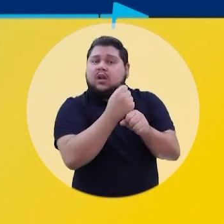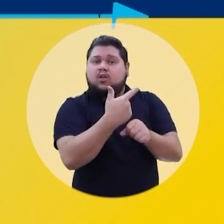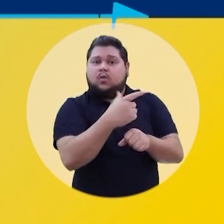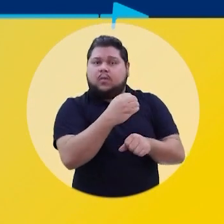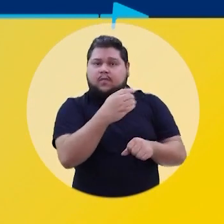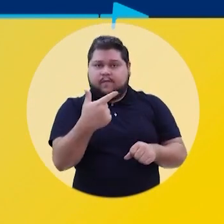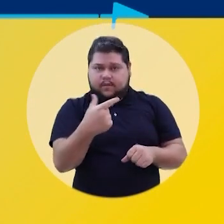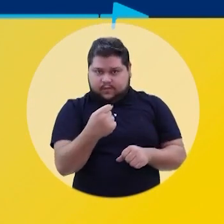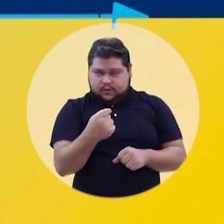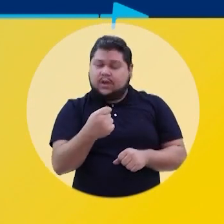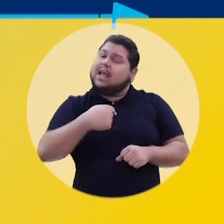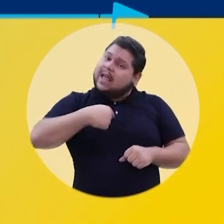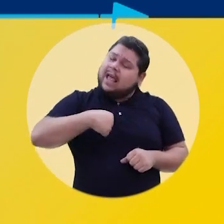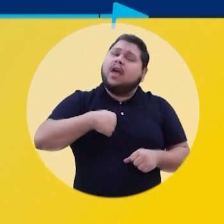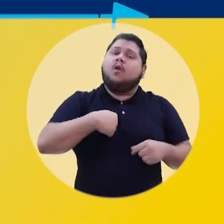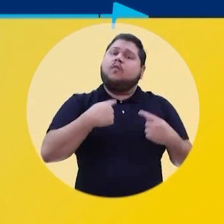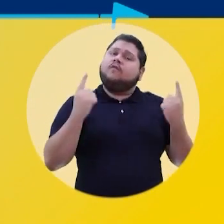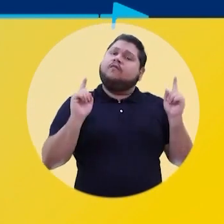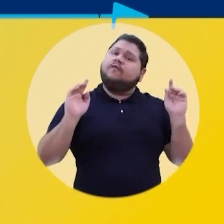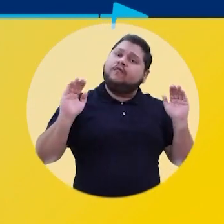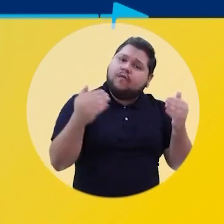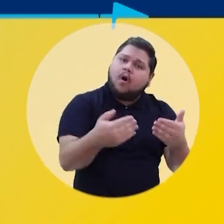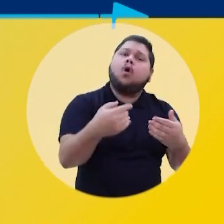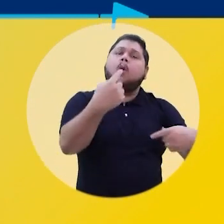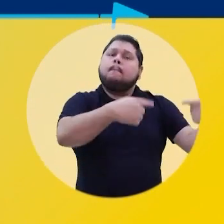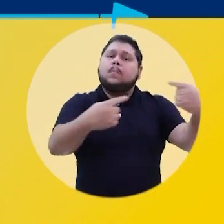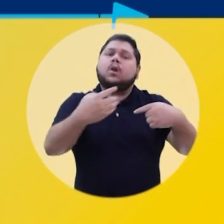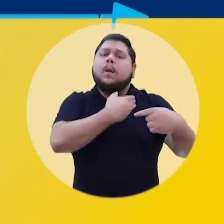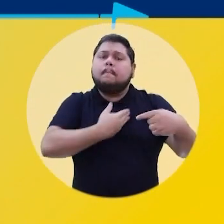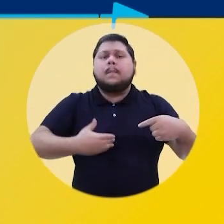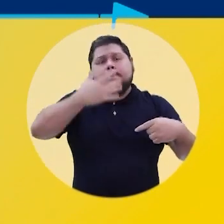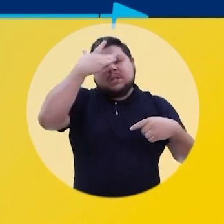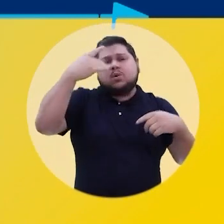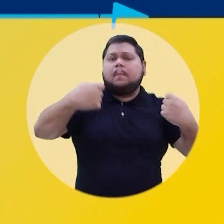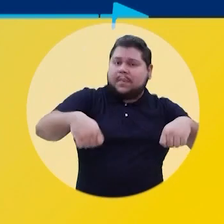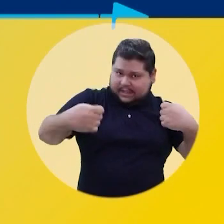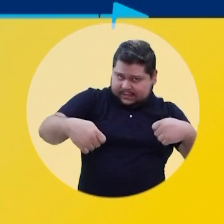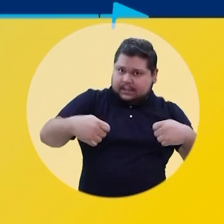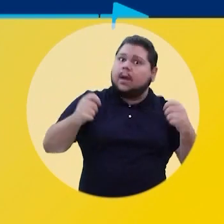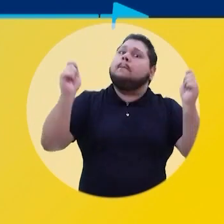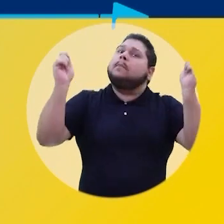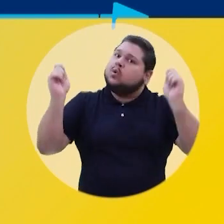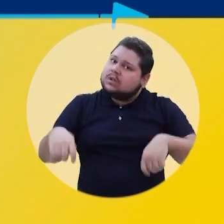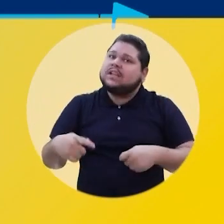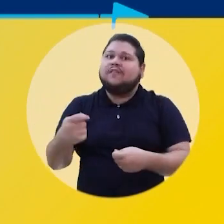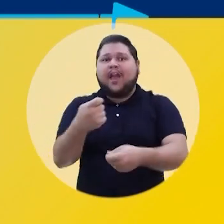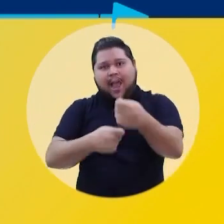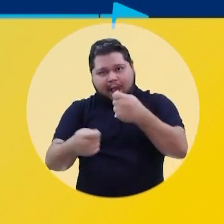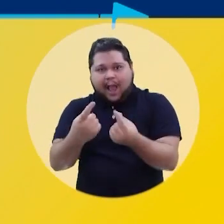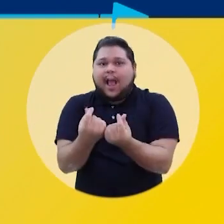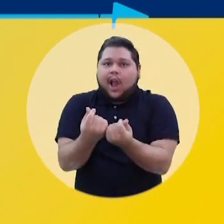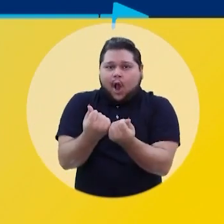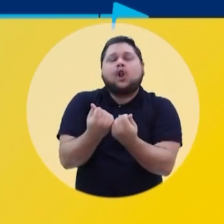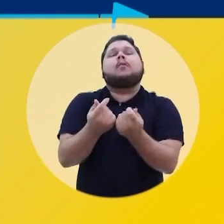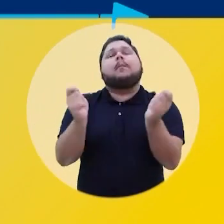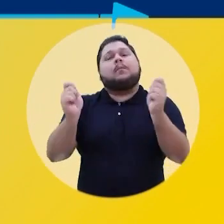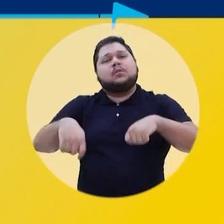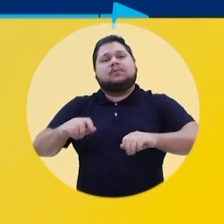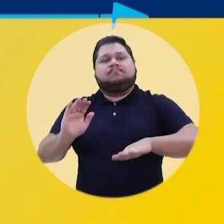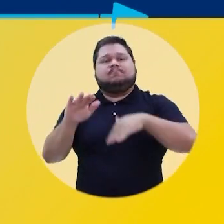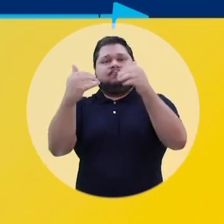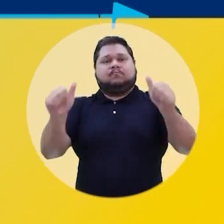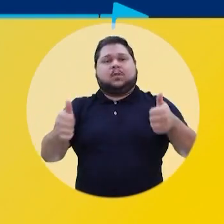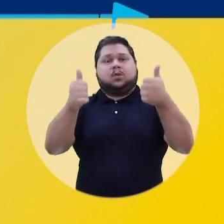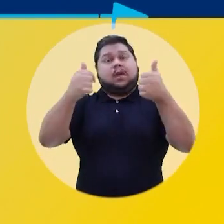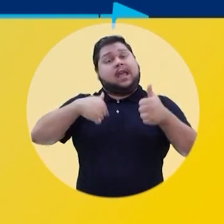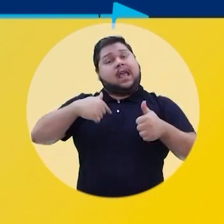em 2020. Atuo com políticas públicas para as pessoas que mais precisam dela. E é possível, sim, fazer uma campanha política de